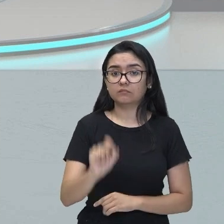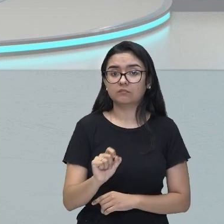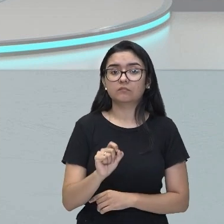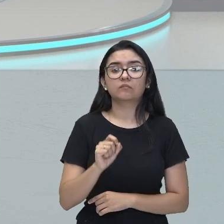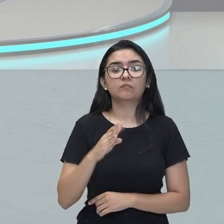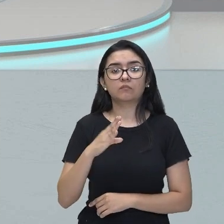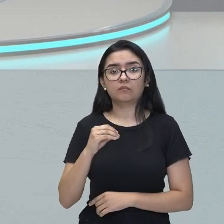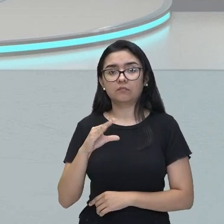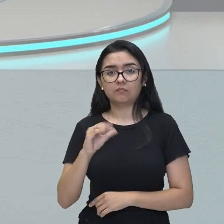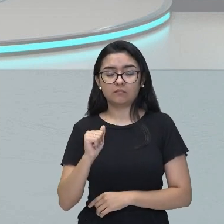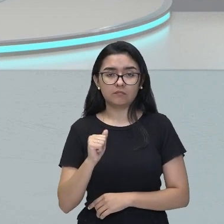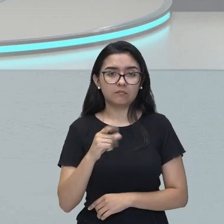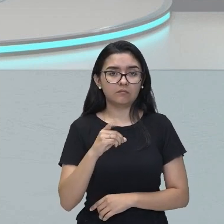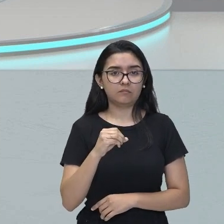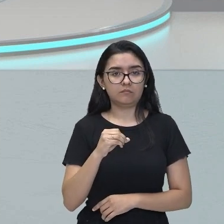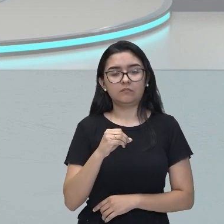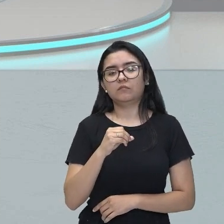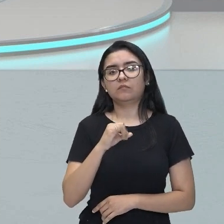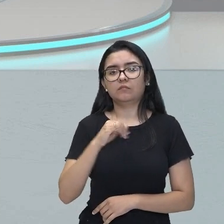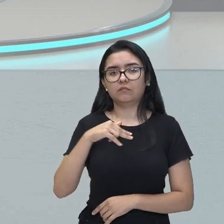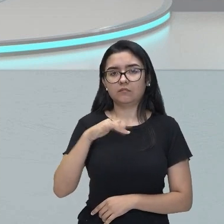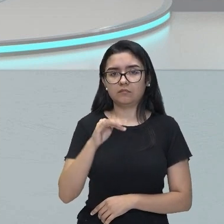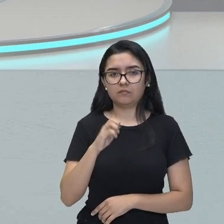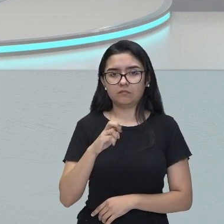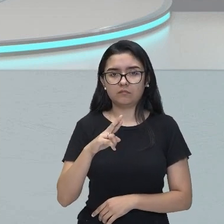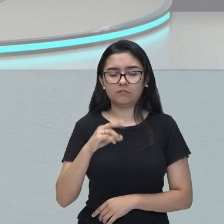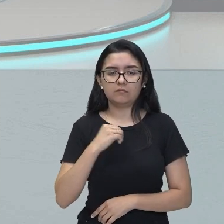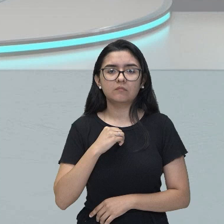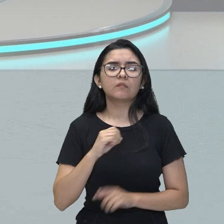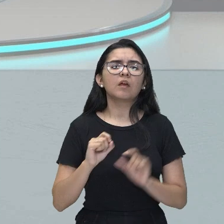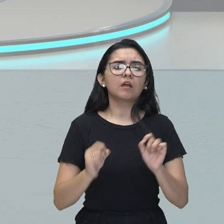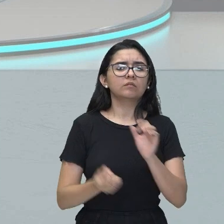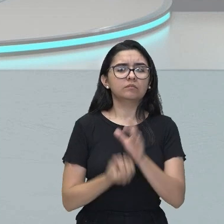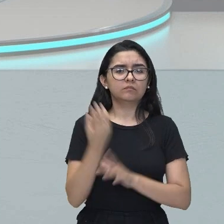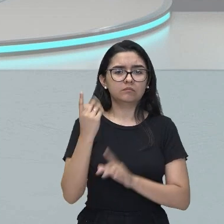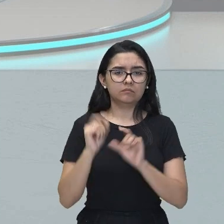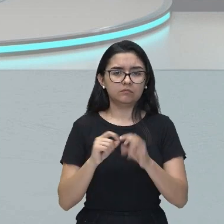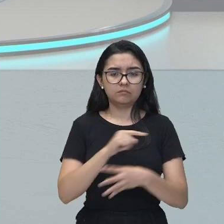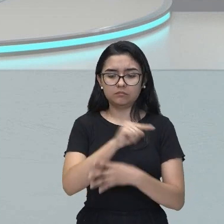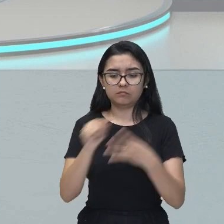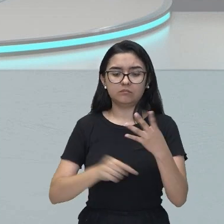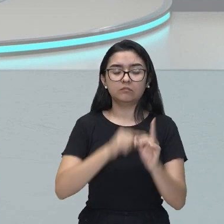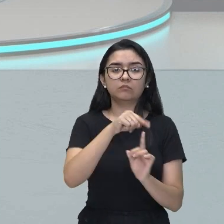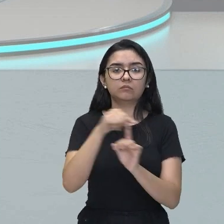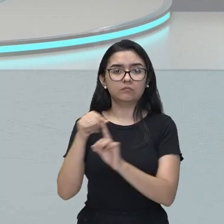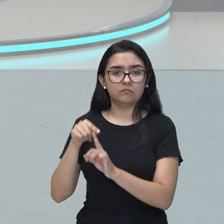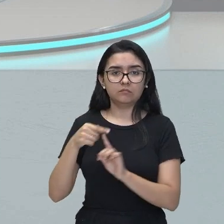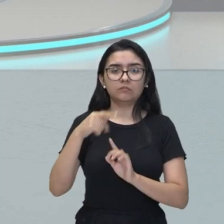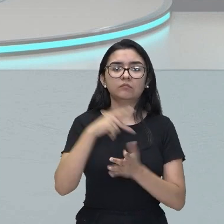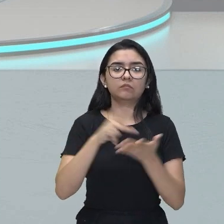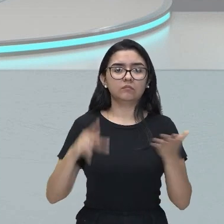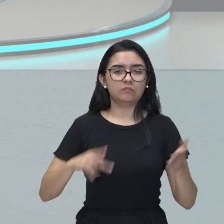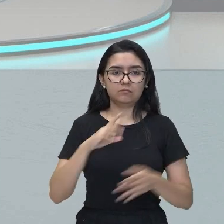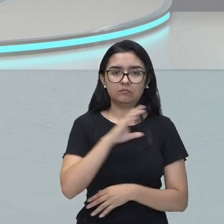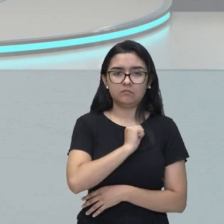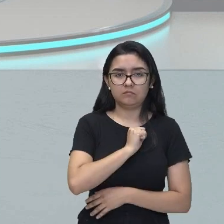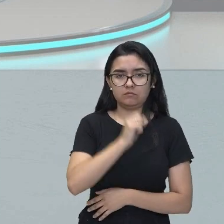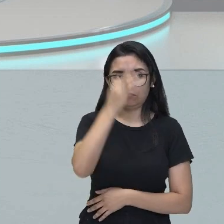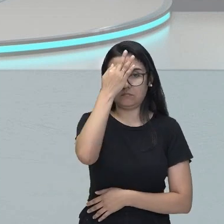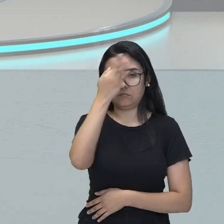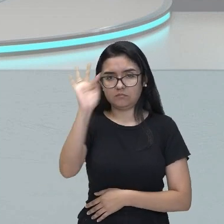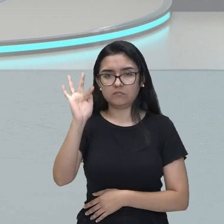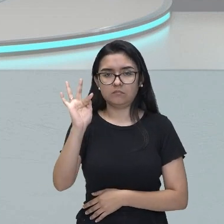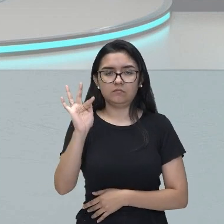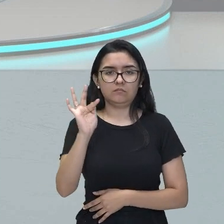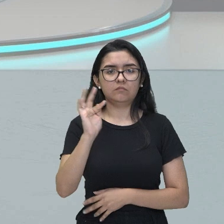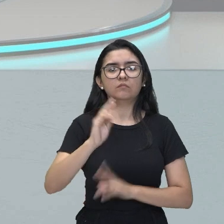do Inferno. Gregório de Matos compôs quatro vertentes de poesia. Amorosa, filosófica,